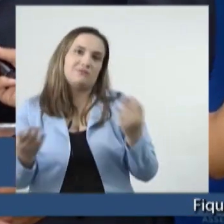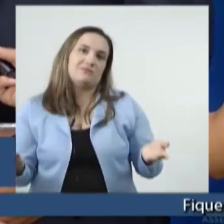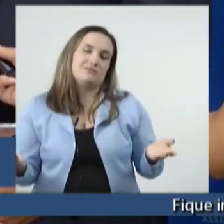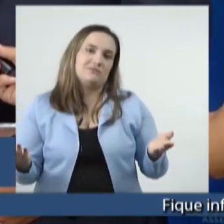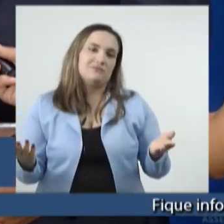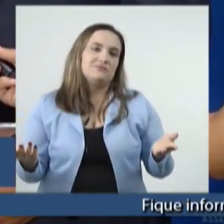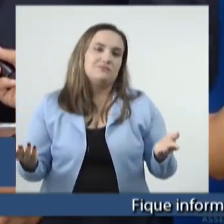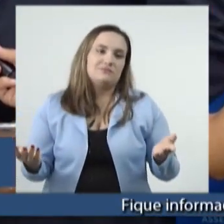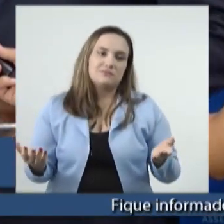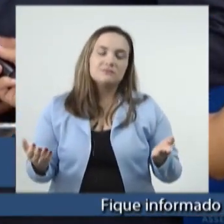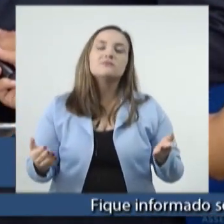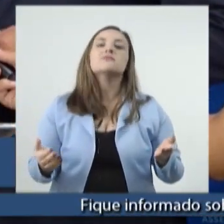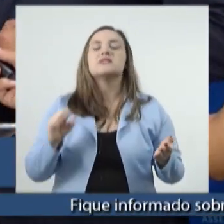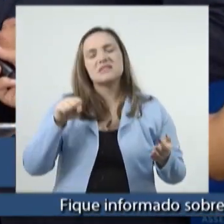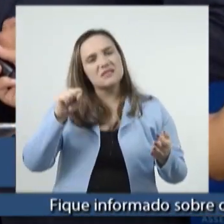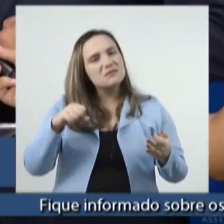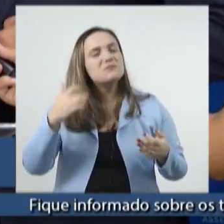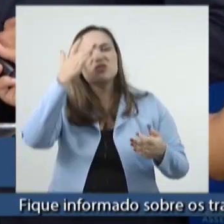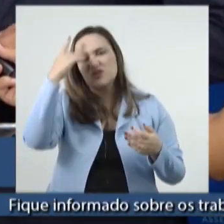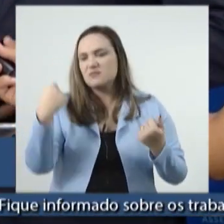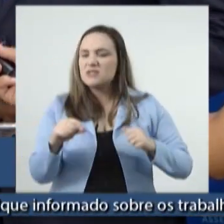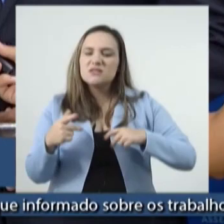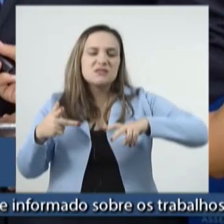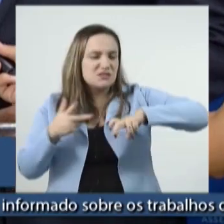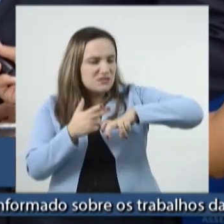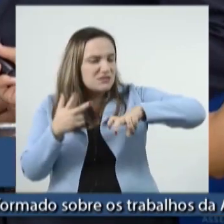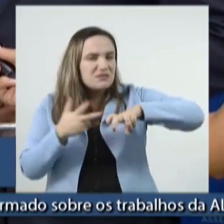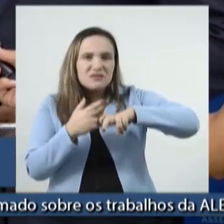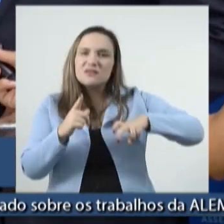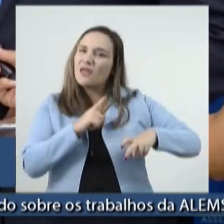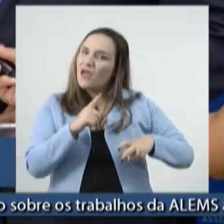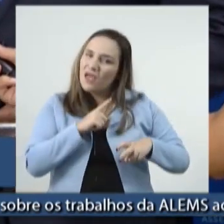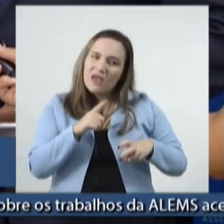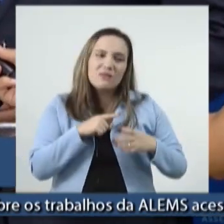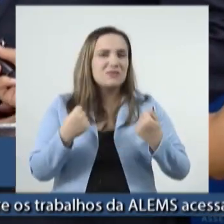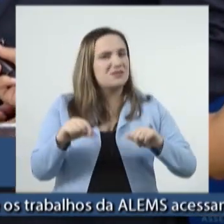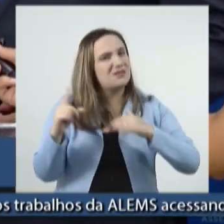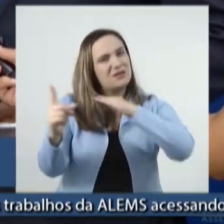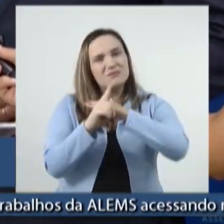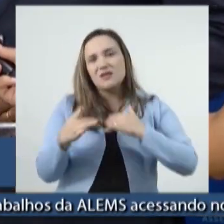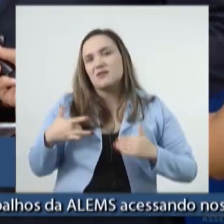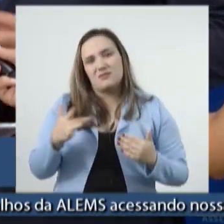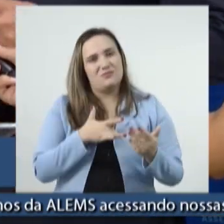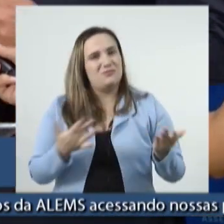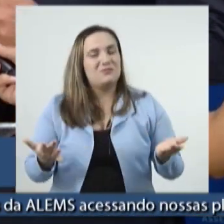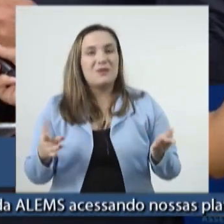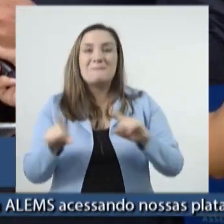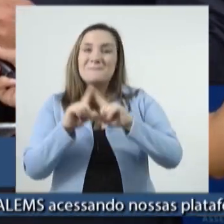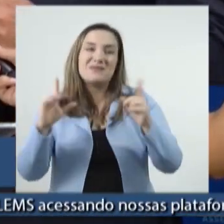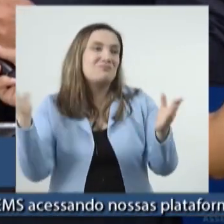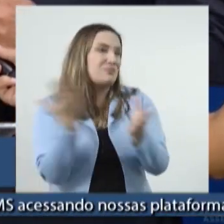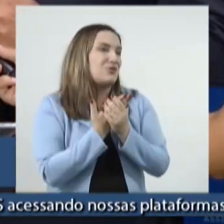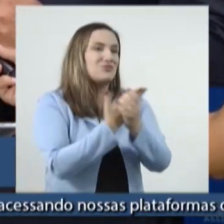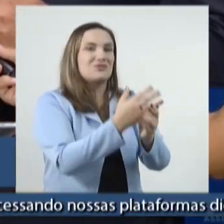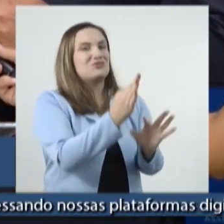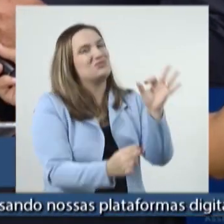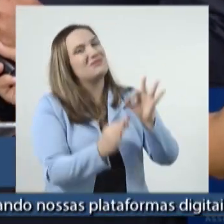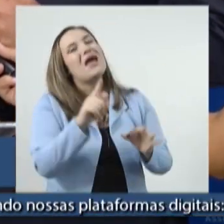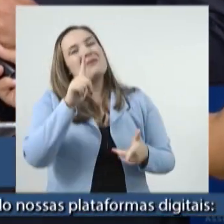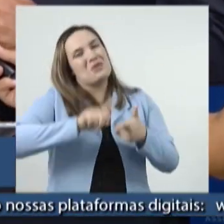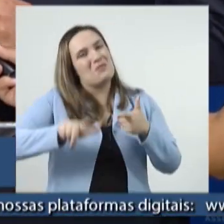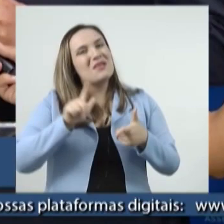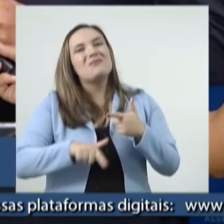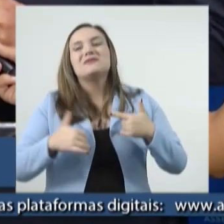precisam, o programa de cirurgia foi mantido, as pessoas precisam do atendimento à saúde, mas a judicialização é um dos